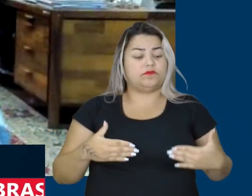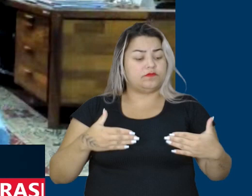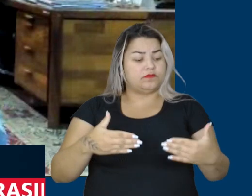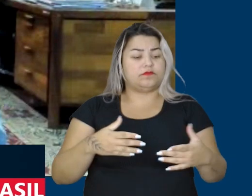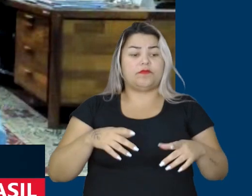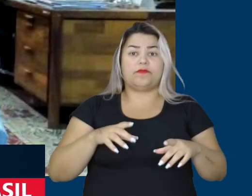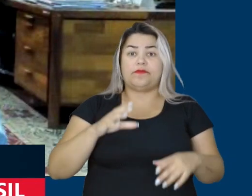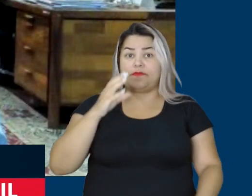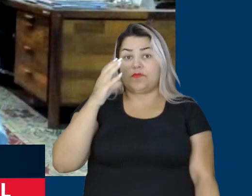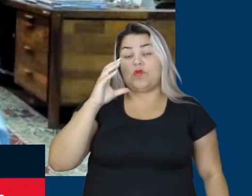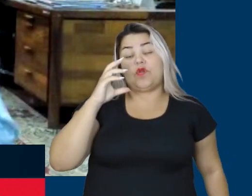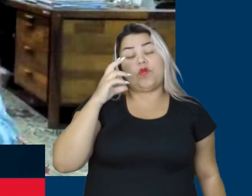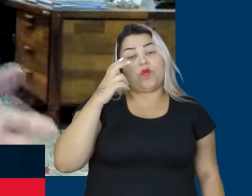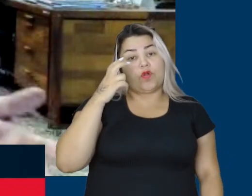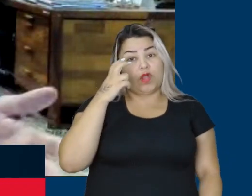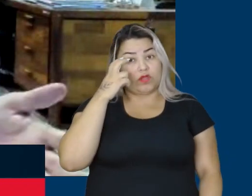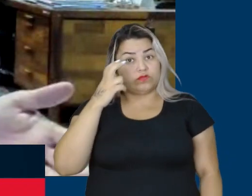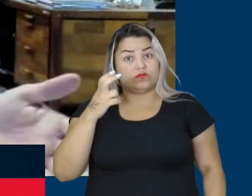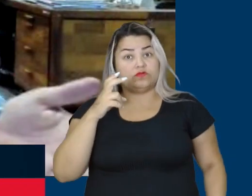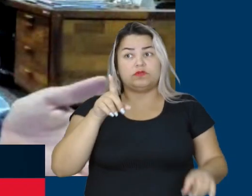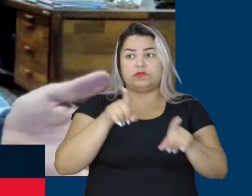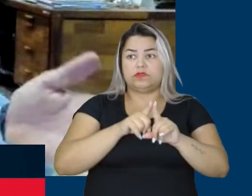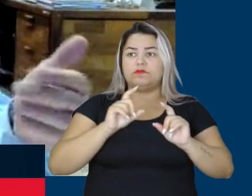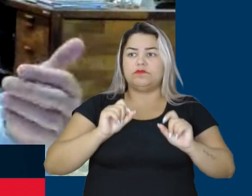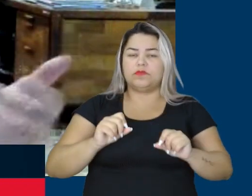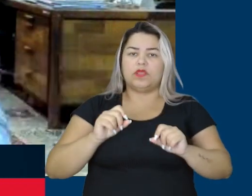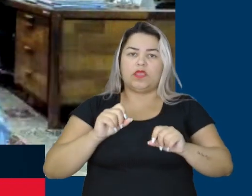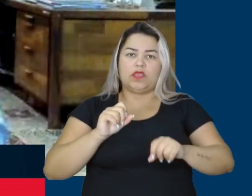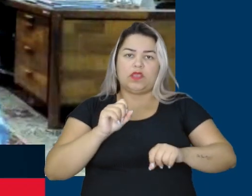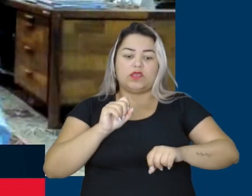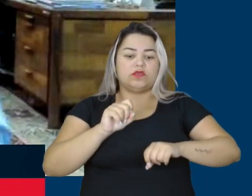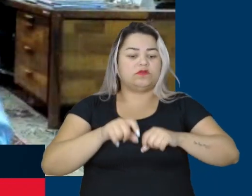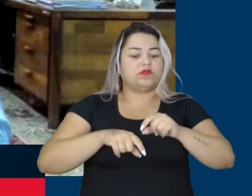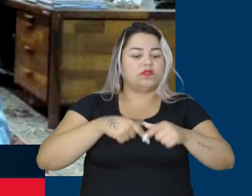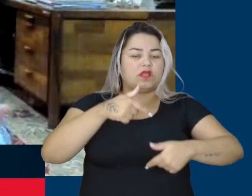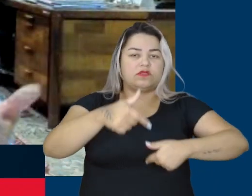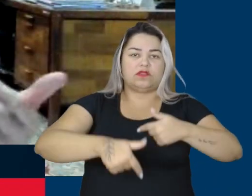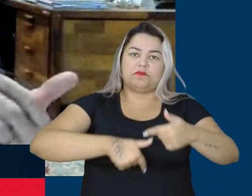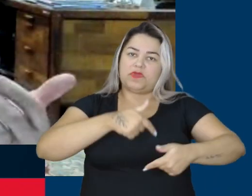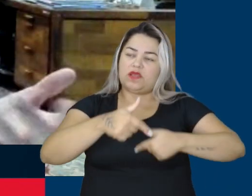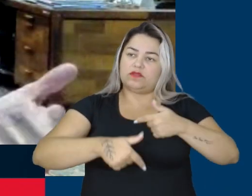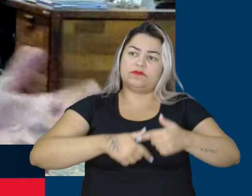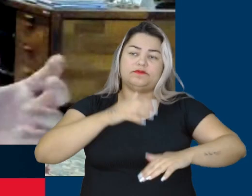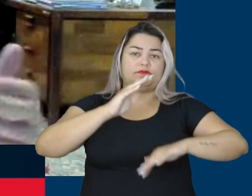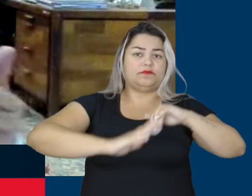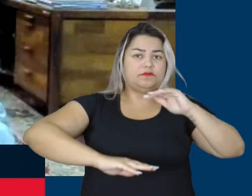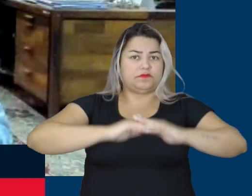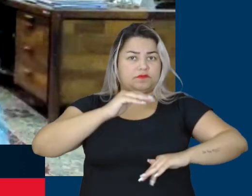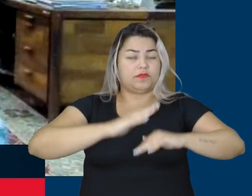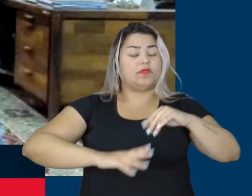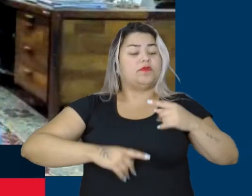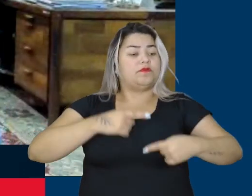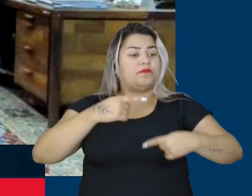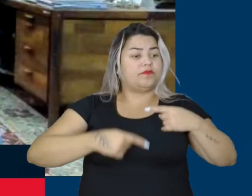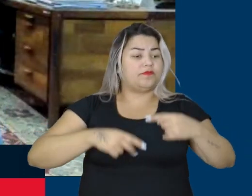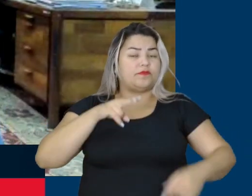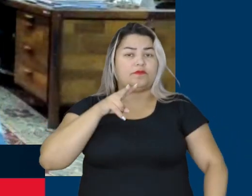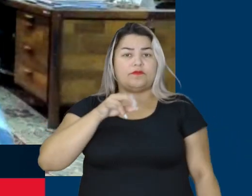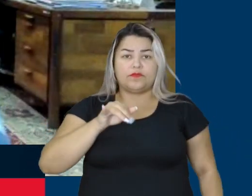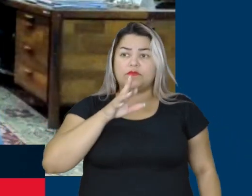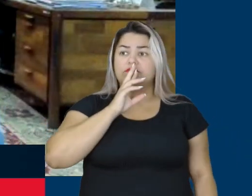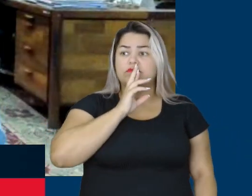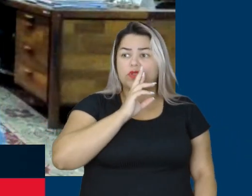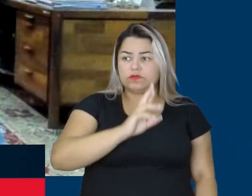do Plano Safra para gerar empregos no campo, enfim. É um conjunto de ações políticas que vai dando resultado